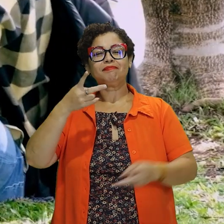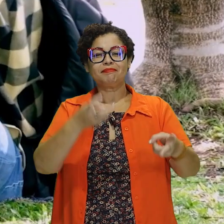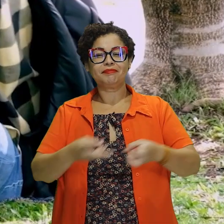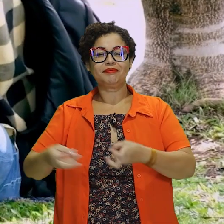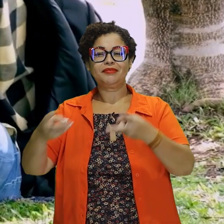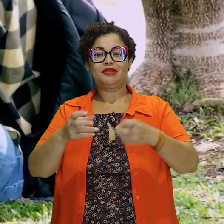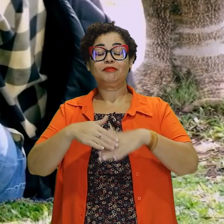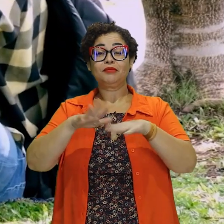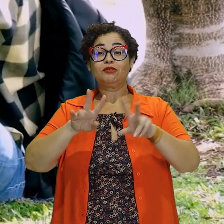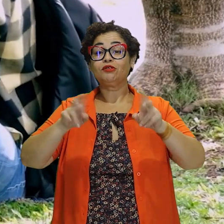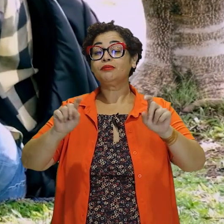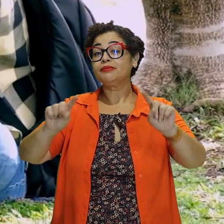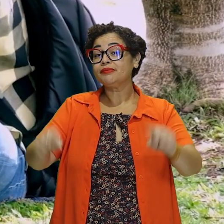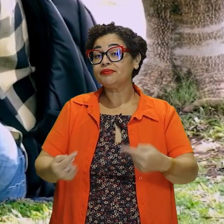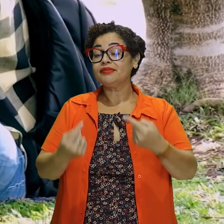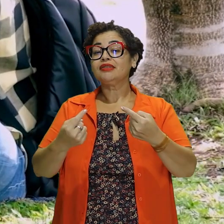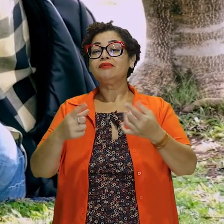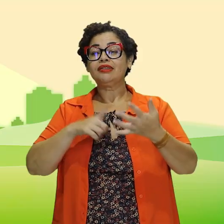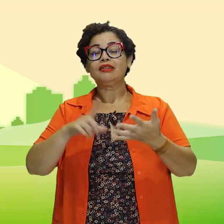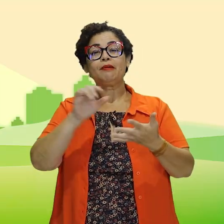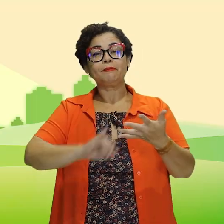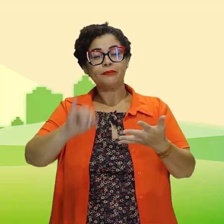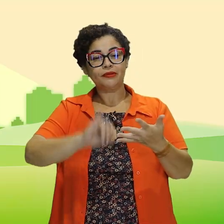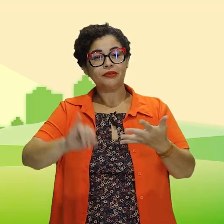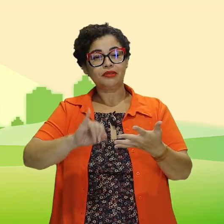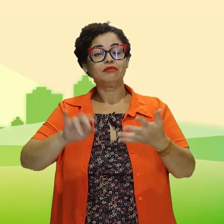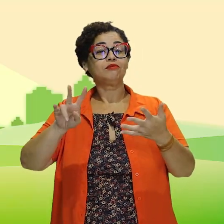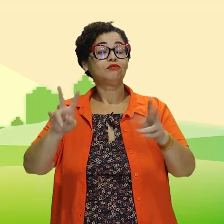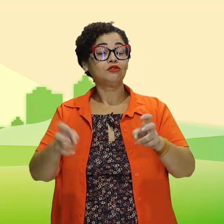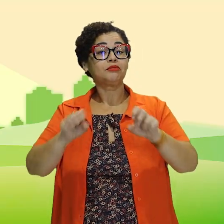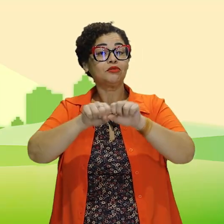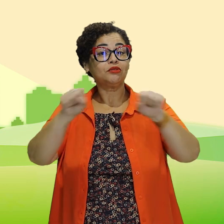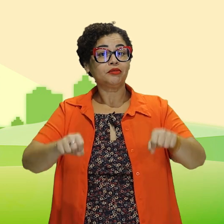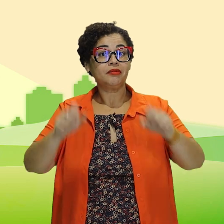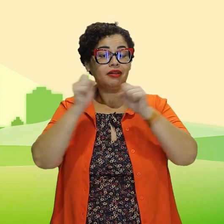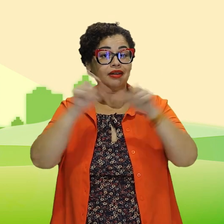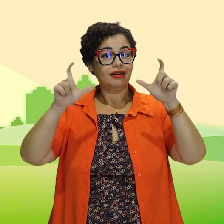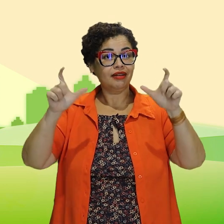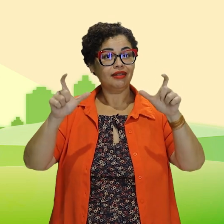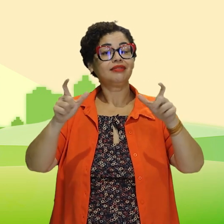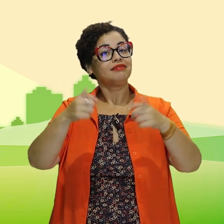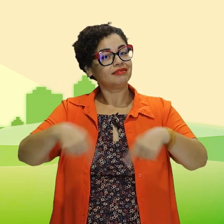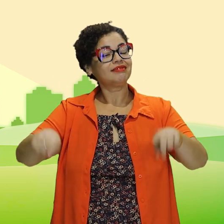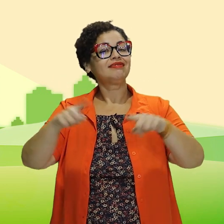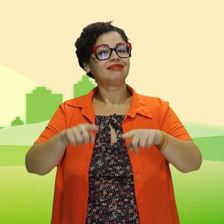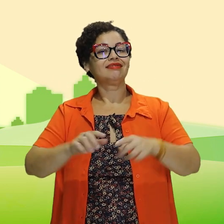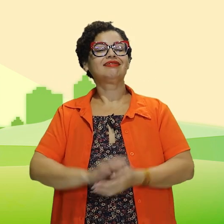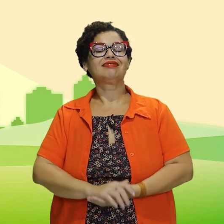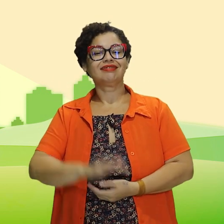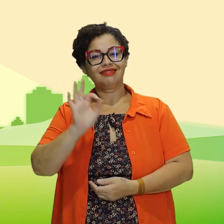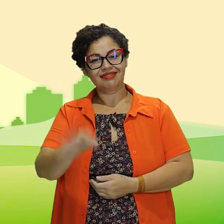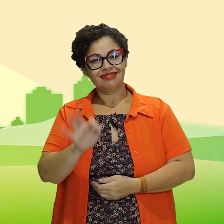novas perspectivas sobre os desafios e a importância dos sistemas de alerta resilientes.